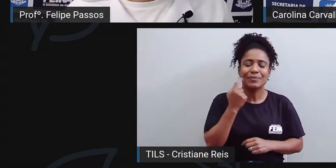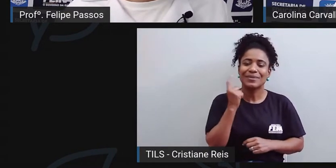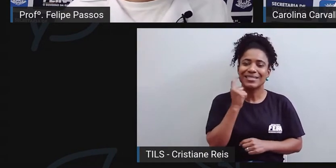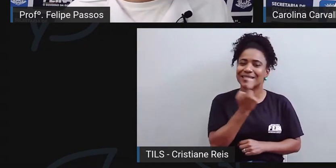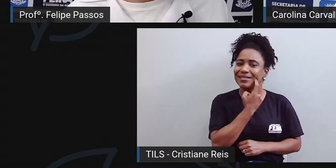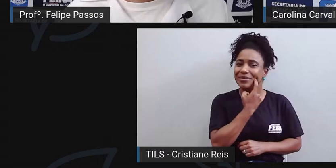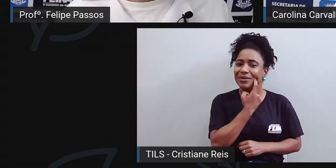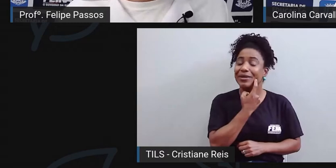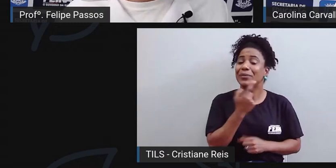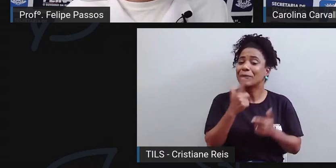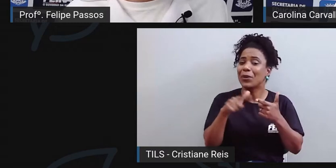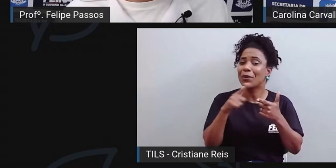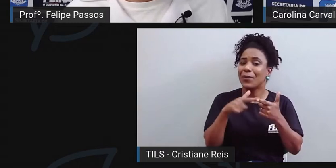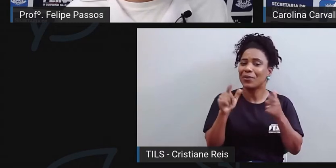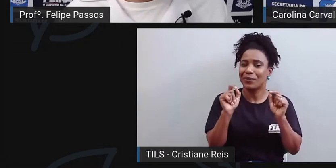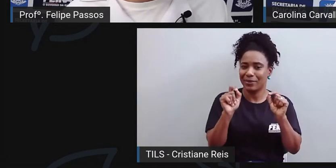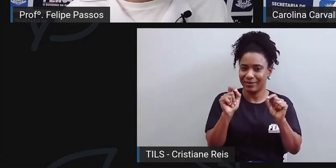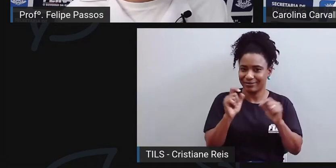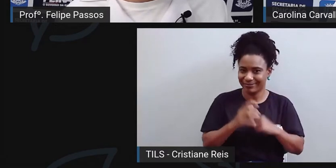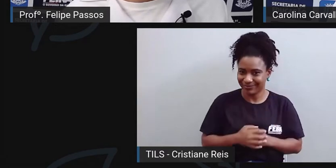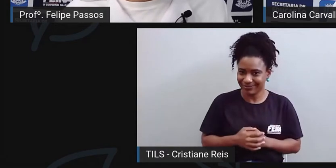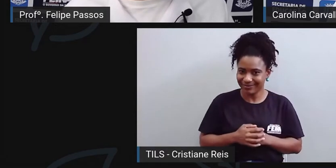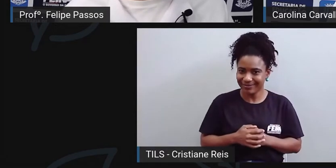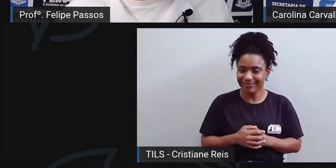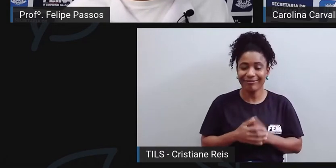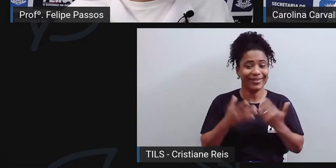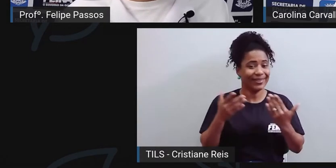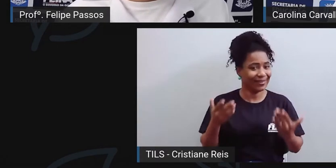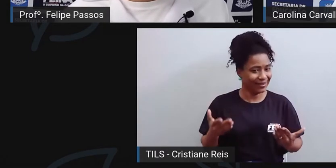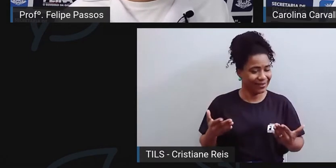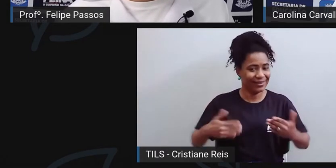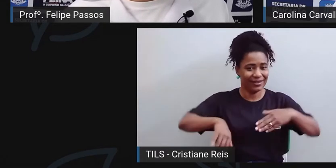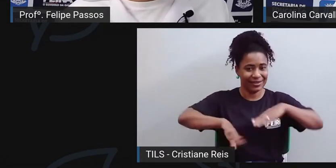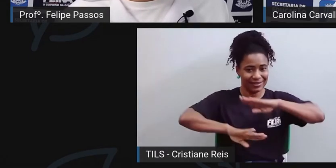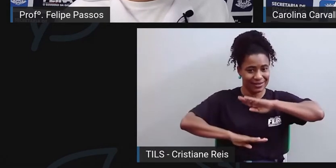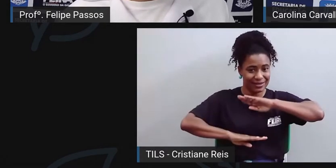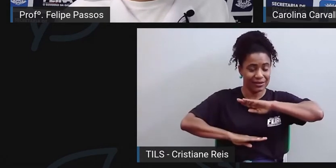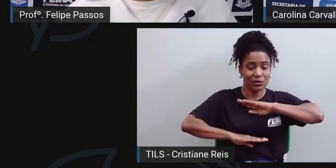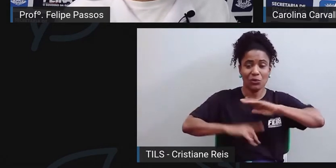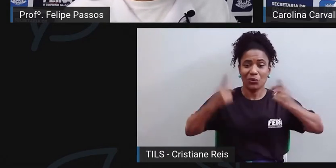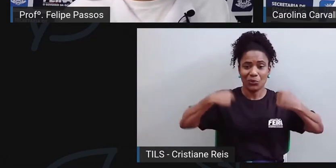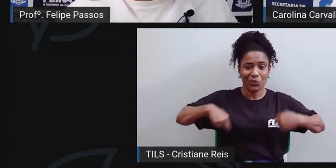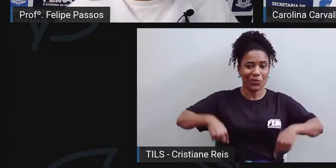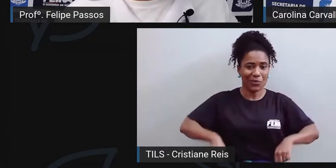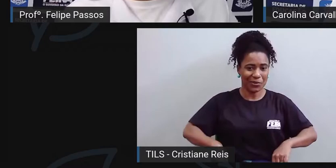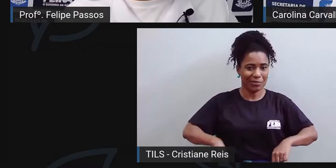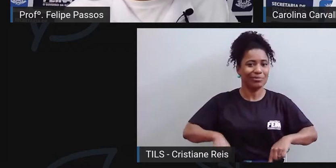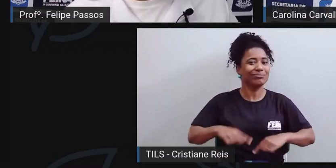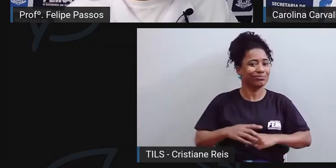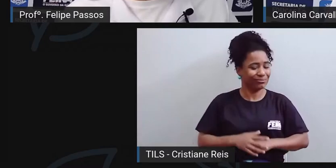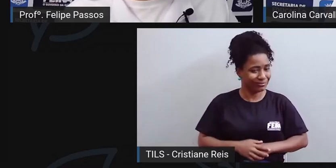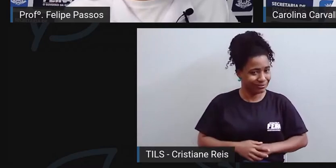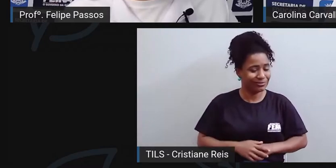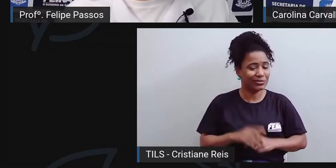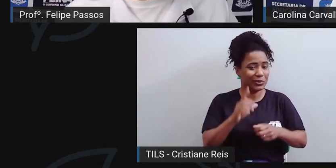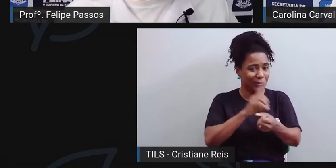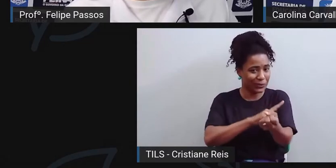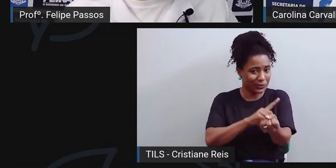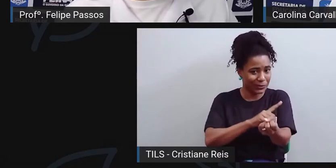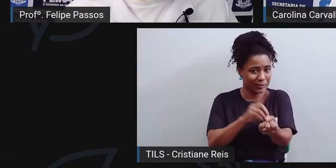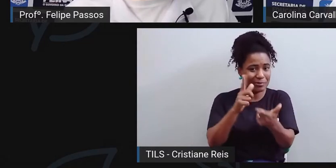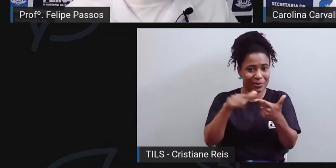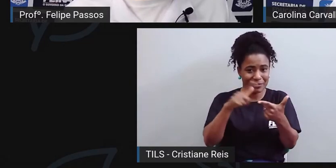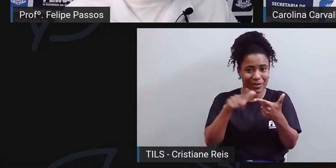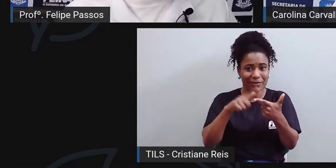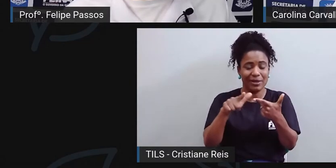Então, se na saúde geral o açúcar causa muitos problemas, quando a gente fala de saúde bucal, então, ele é um dos